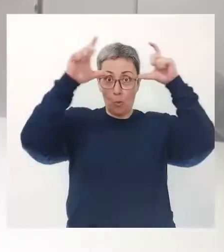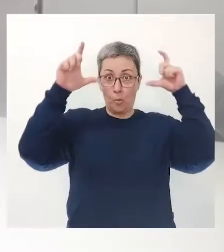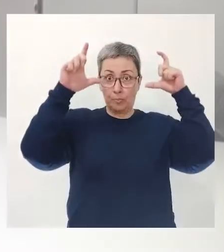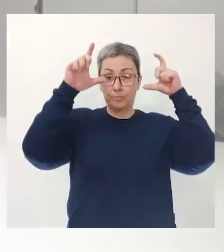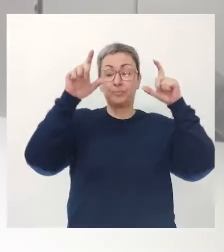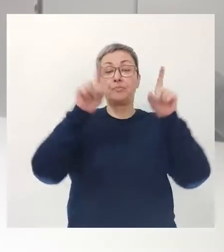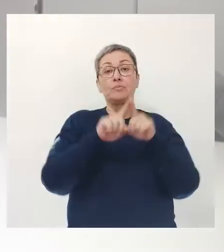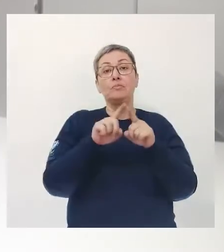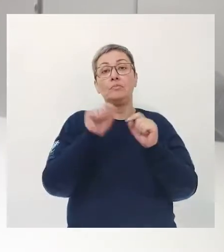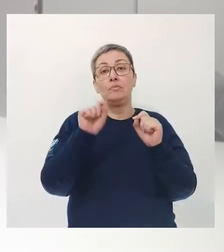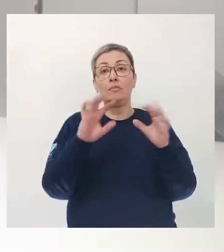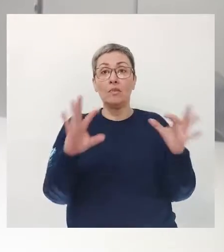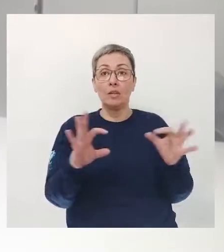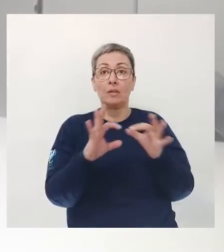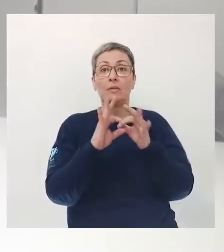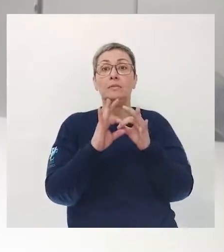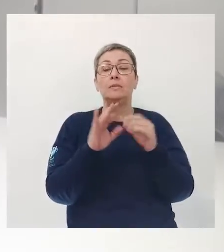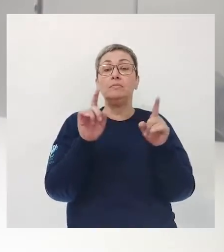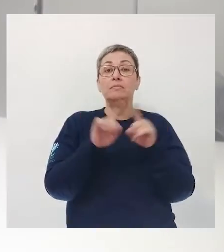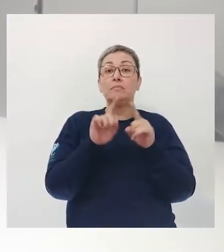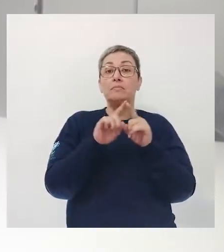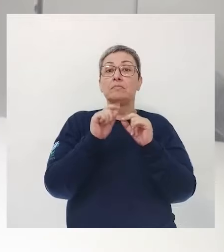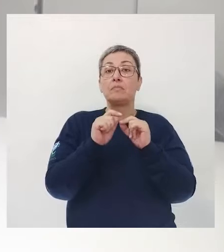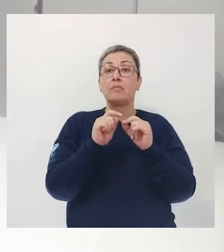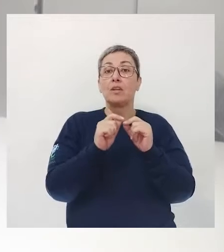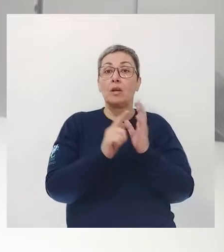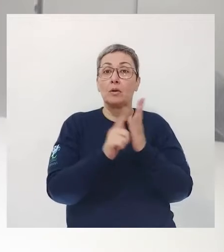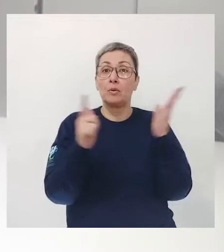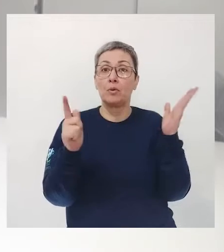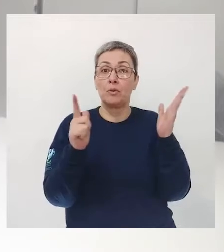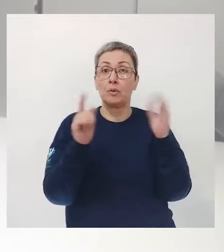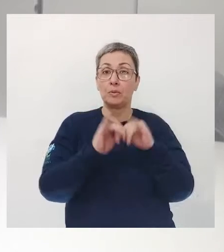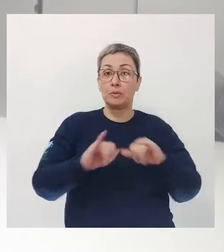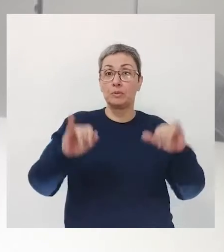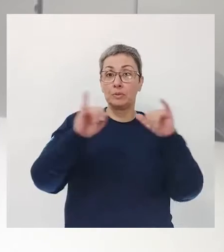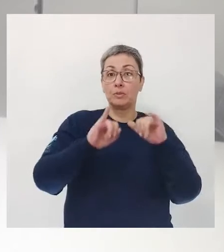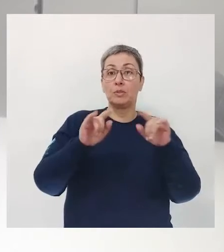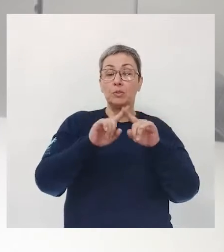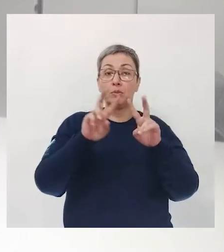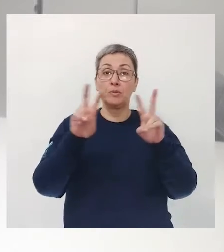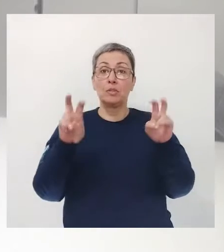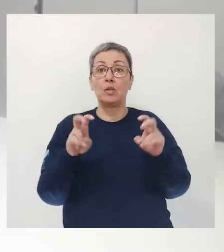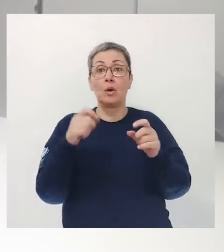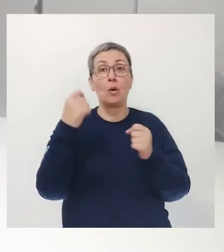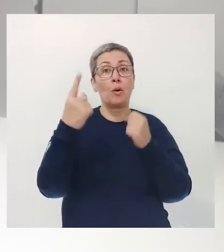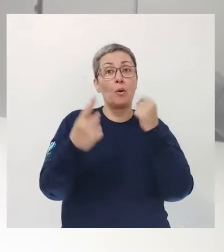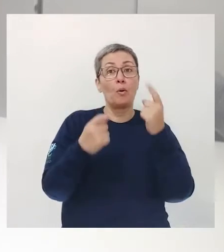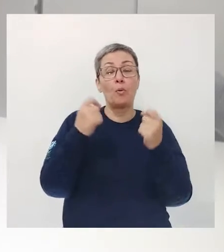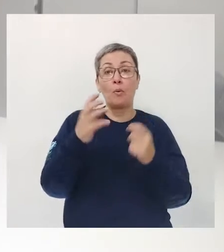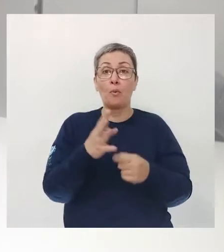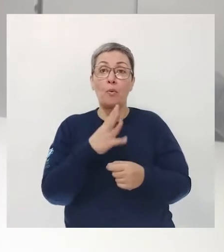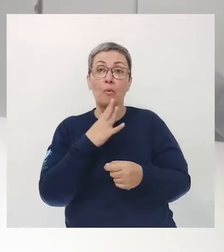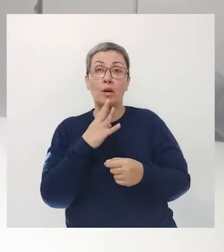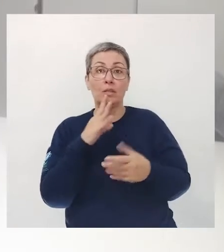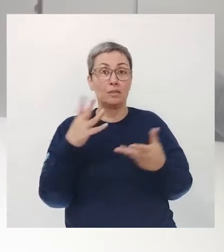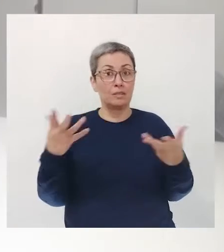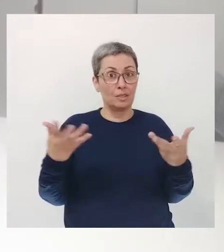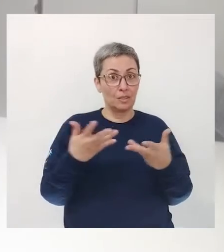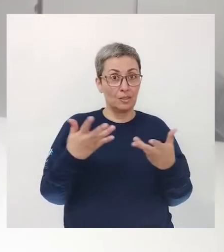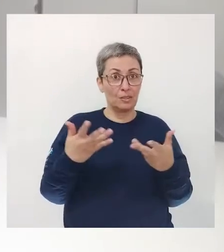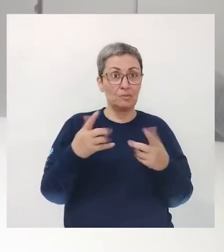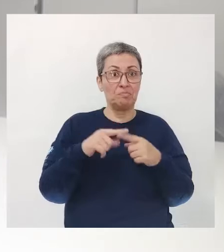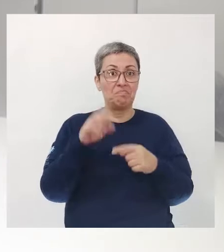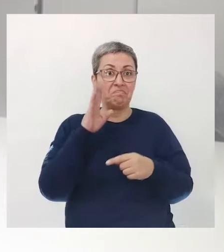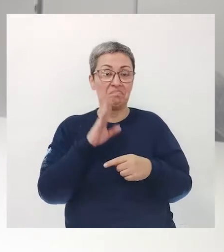geralmente vinculado pela imprensa e tendo por tema algum conhecimento atual.